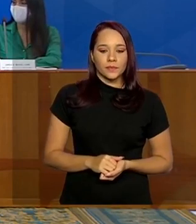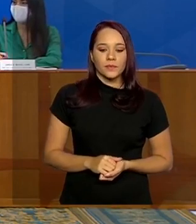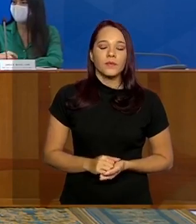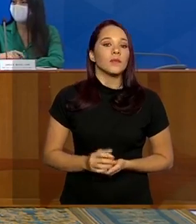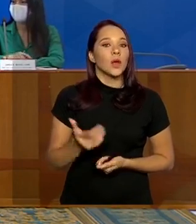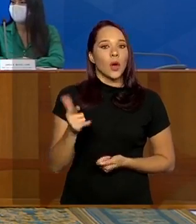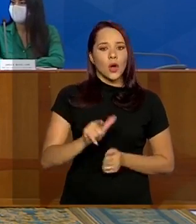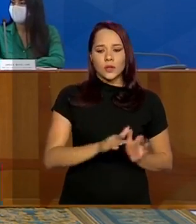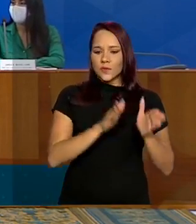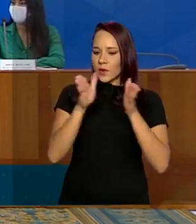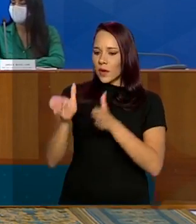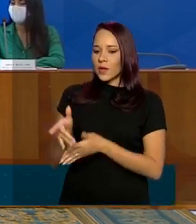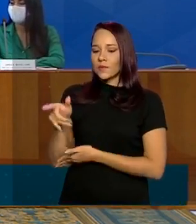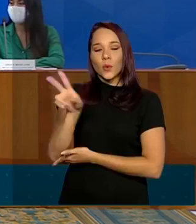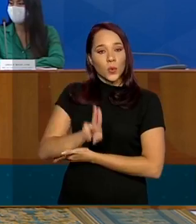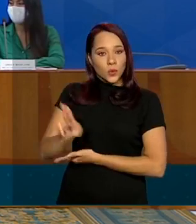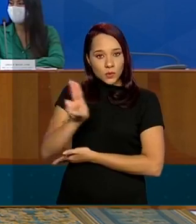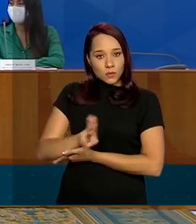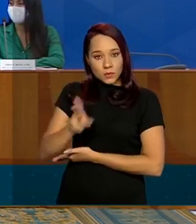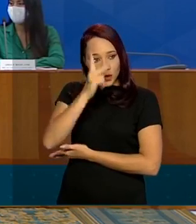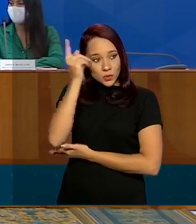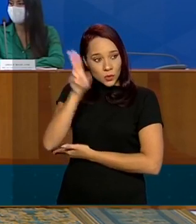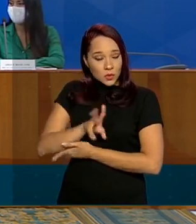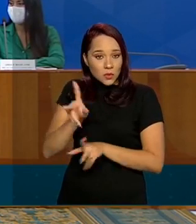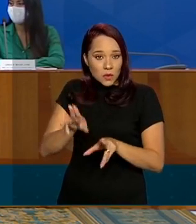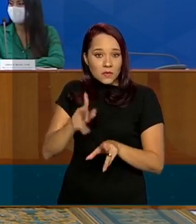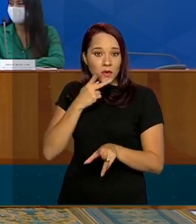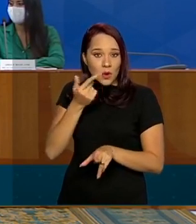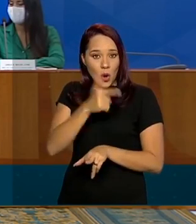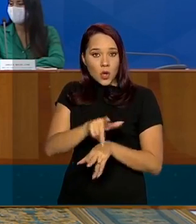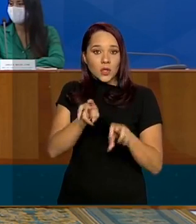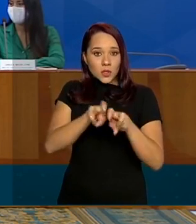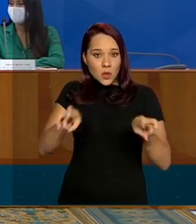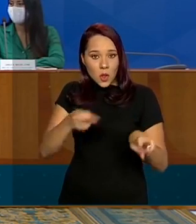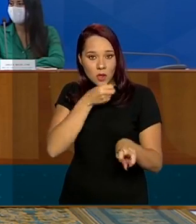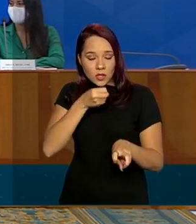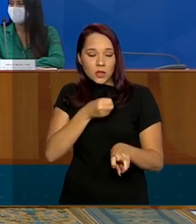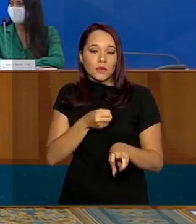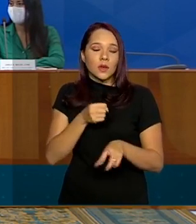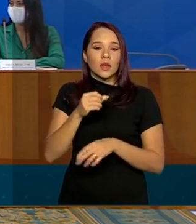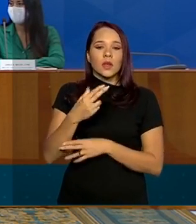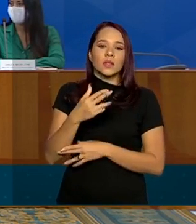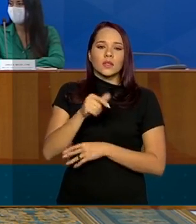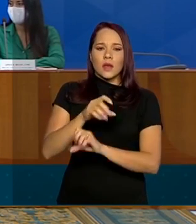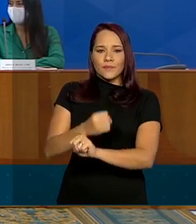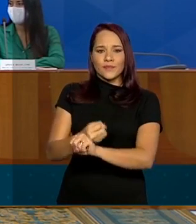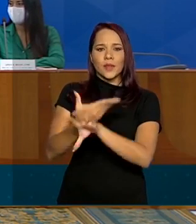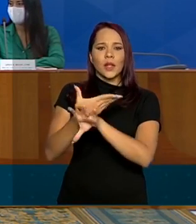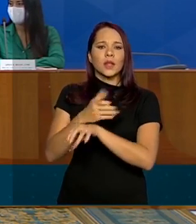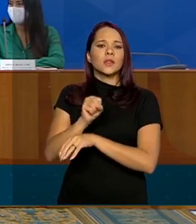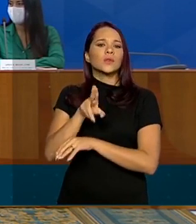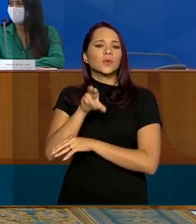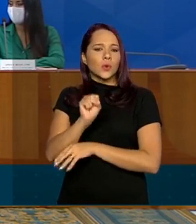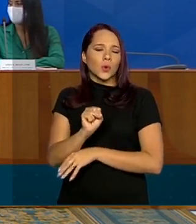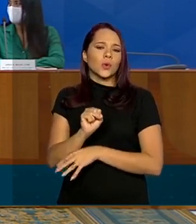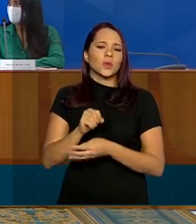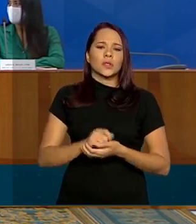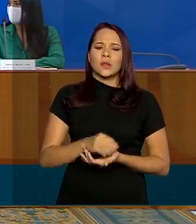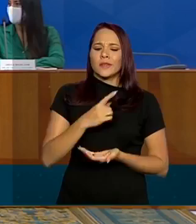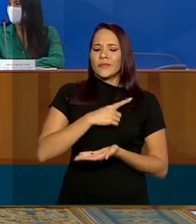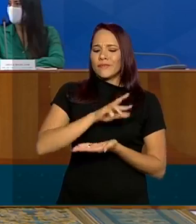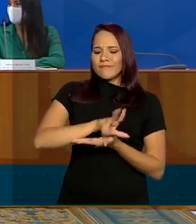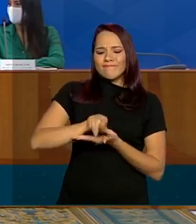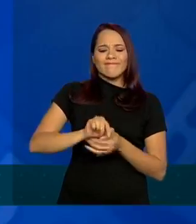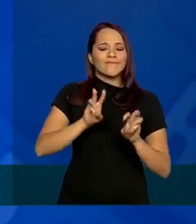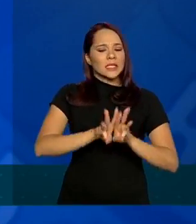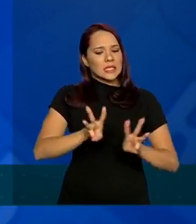Outras voltadas para o usuário, como a gente já falou, em outras coletivas, como o Telesus, seja pela entrada do 136, do chatbot no nosso